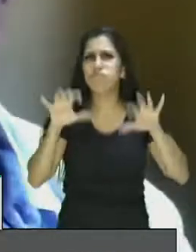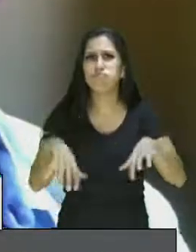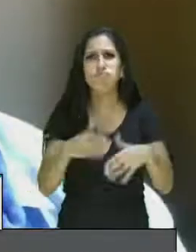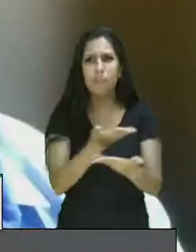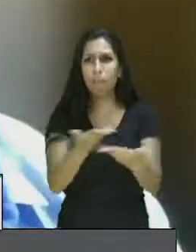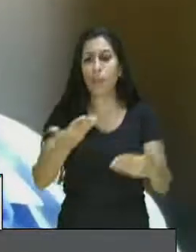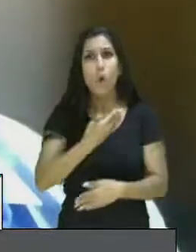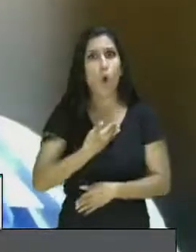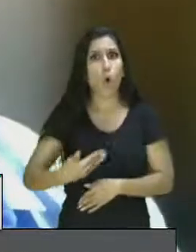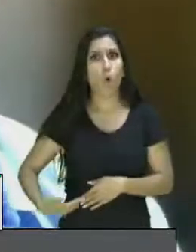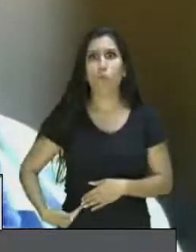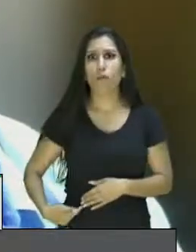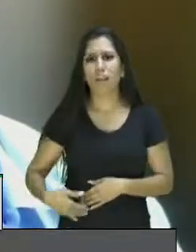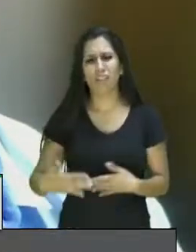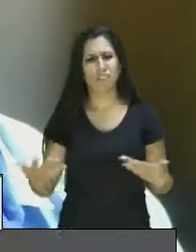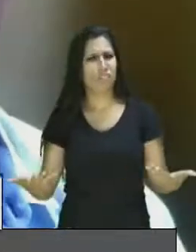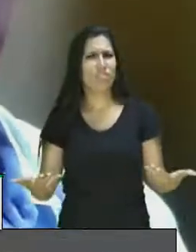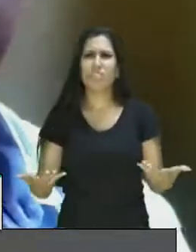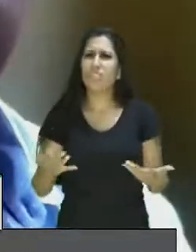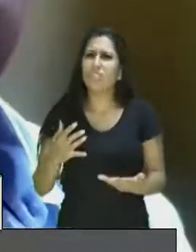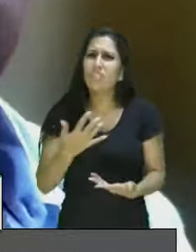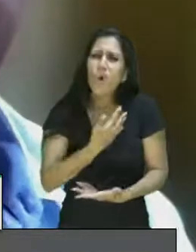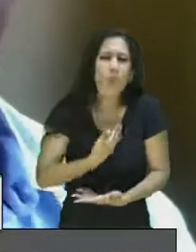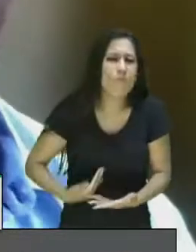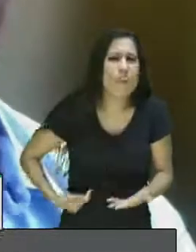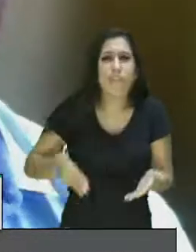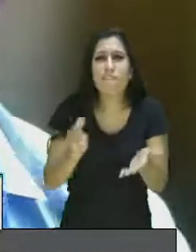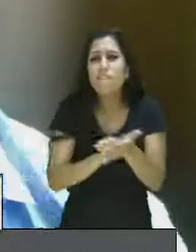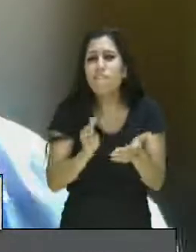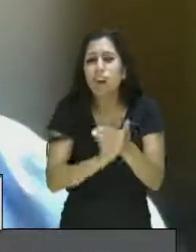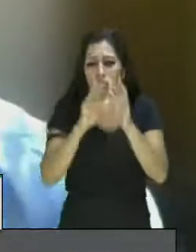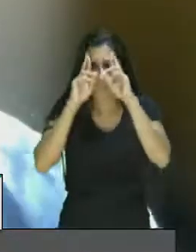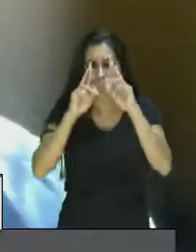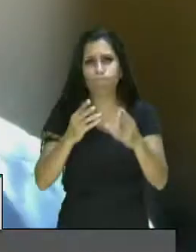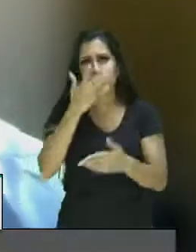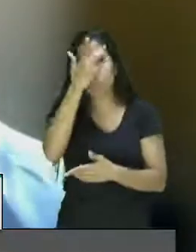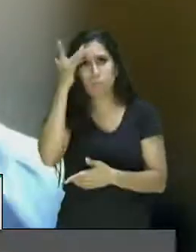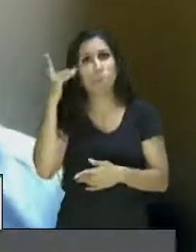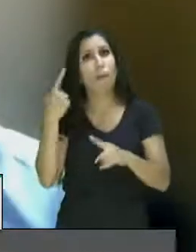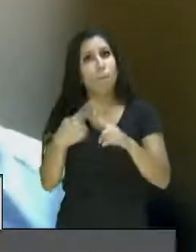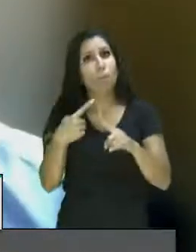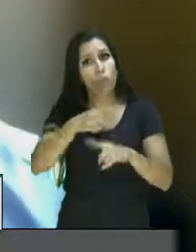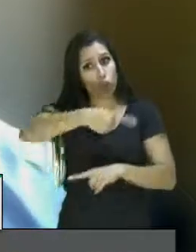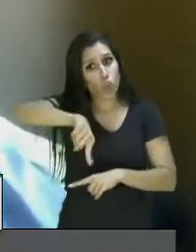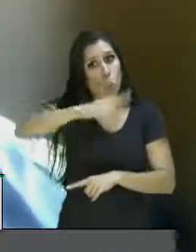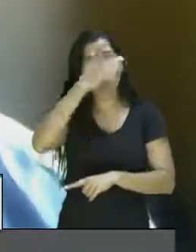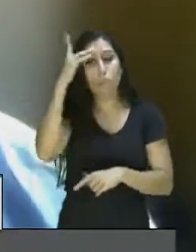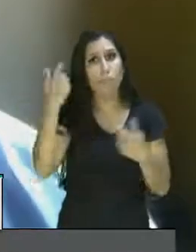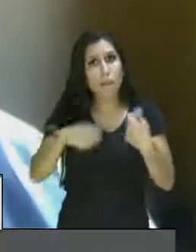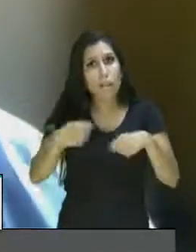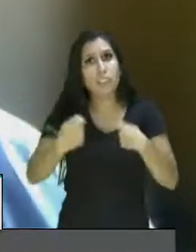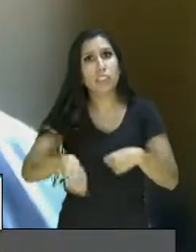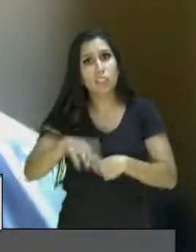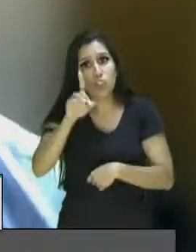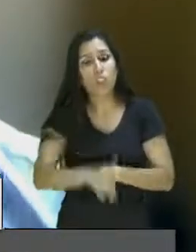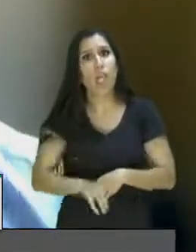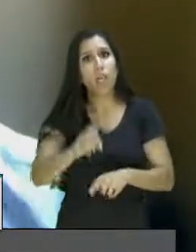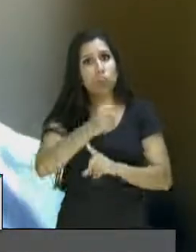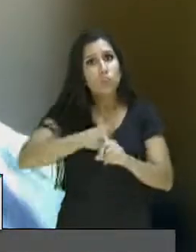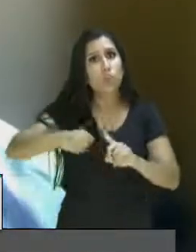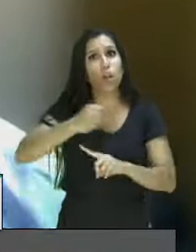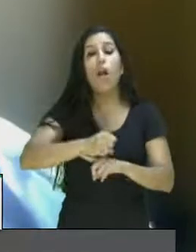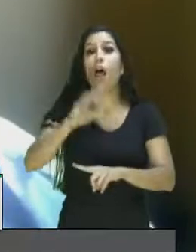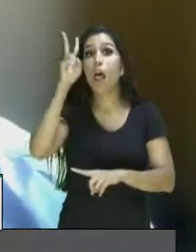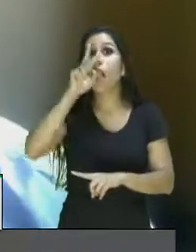que tanto precisa de políticas sociais. Vale lembrar que o Brasil ratificou a Convenção da ONU sobre os direitos da